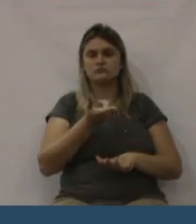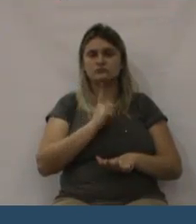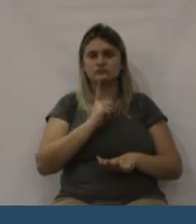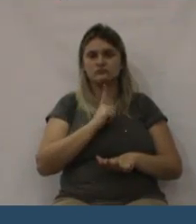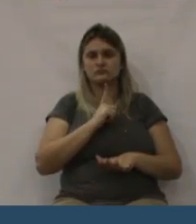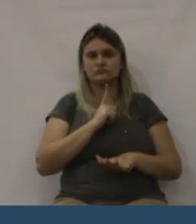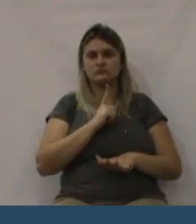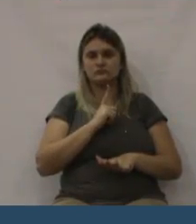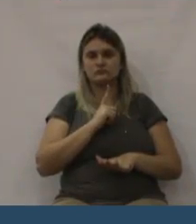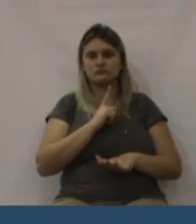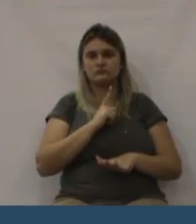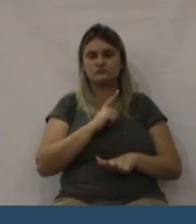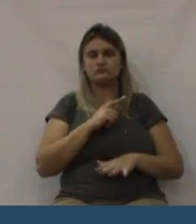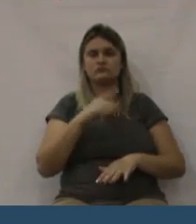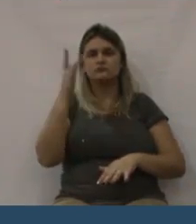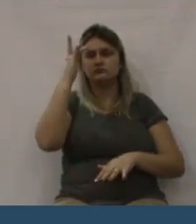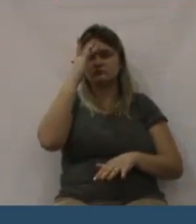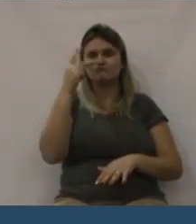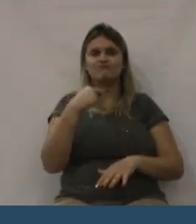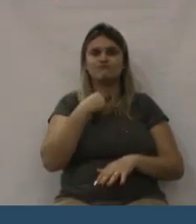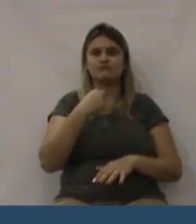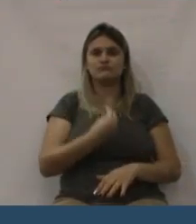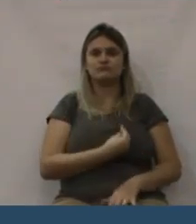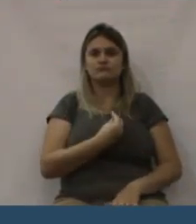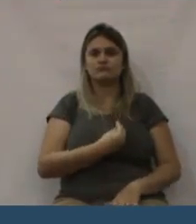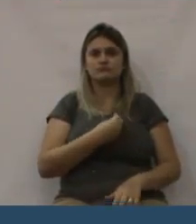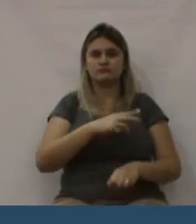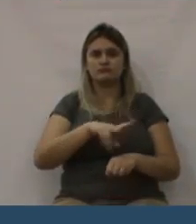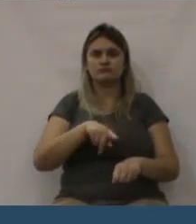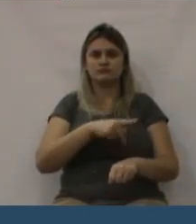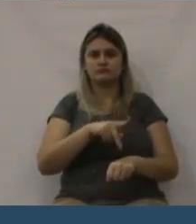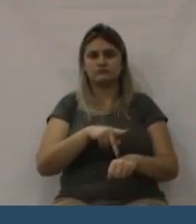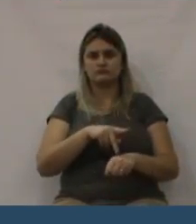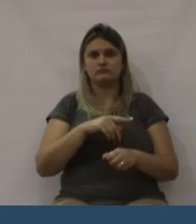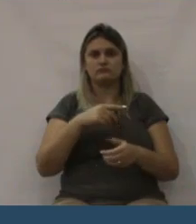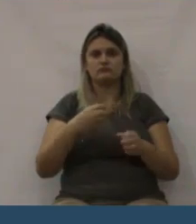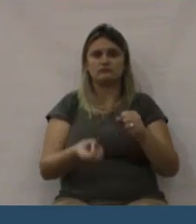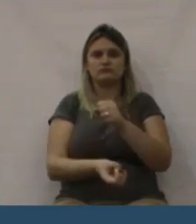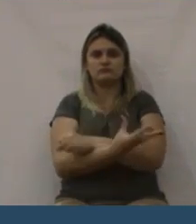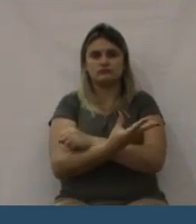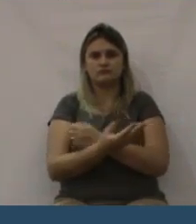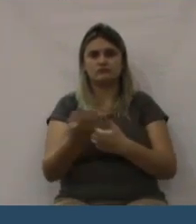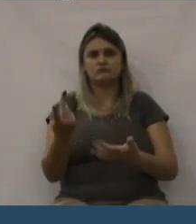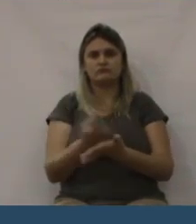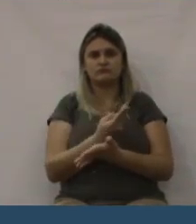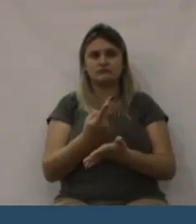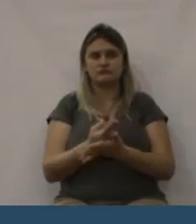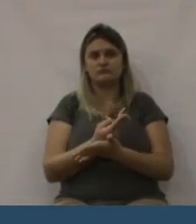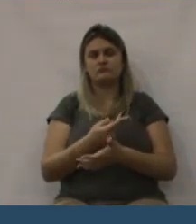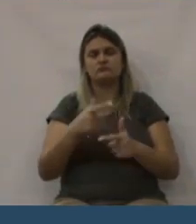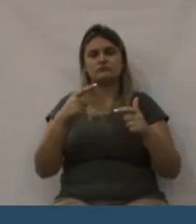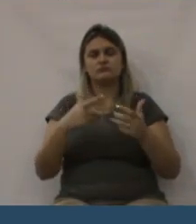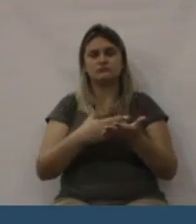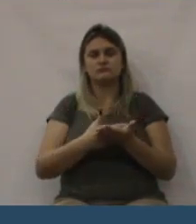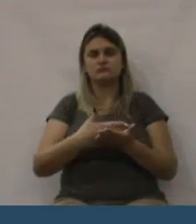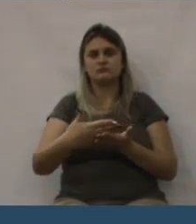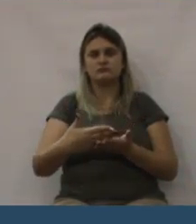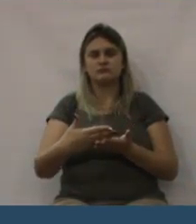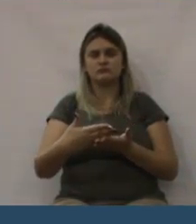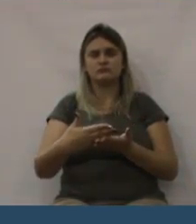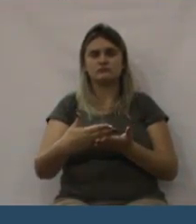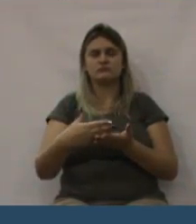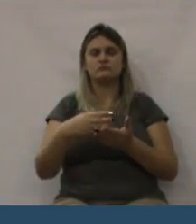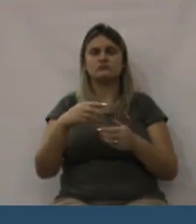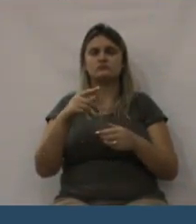Eu digo isso em qualquer local. A pessoa não está indo bem, não está fazendo bem para a população, exercendo